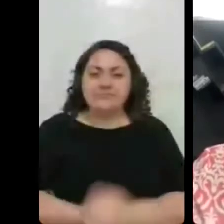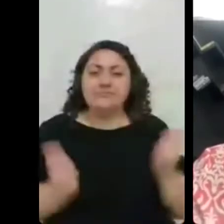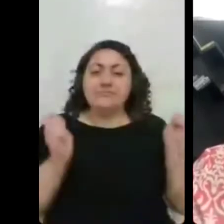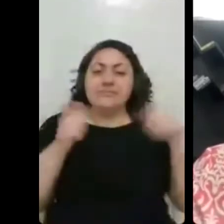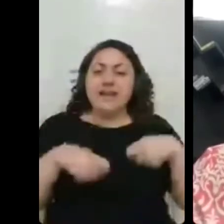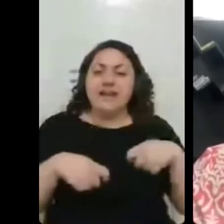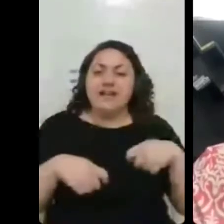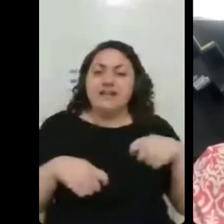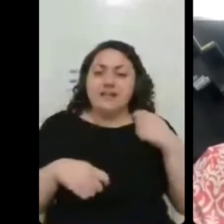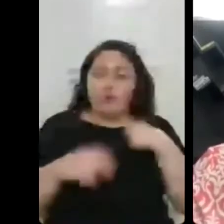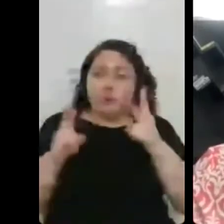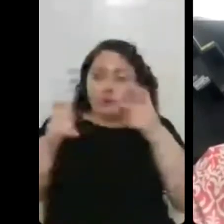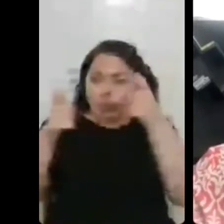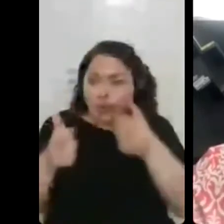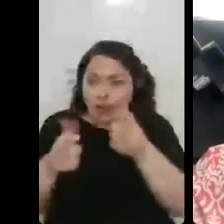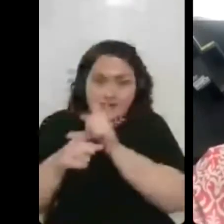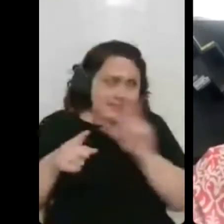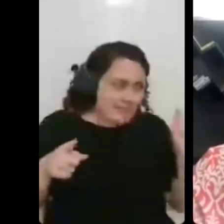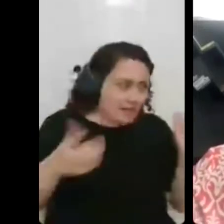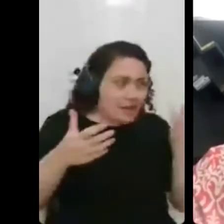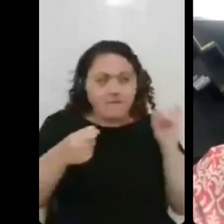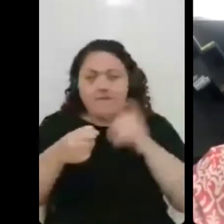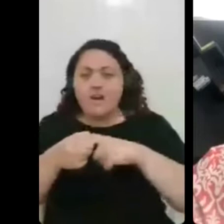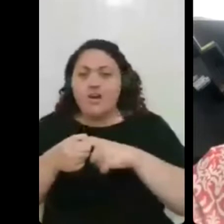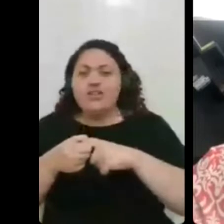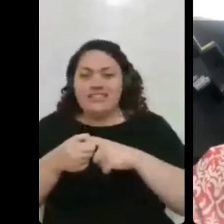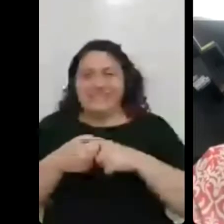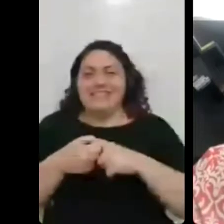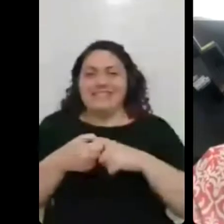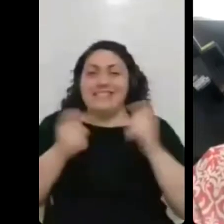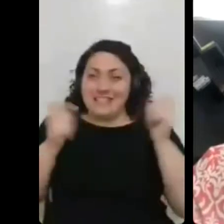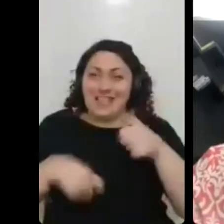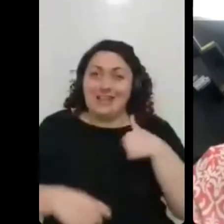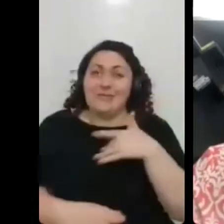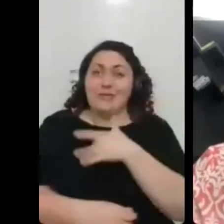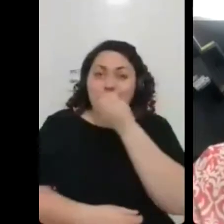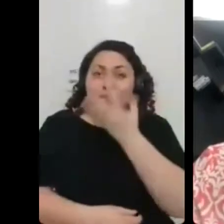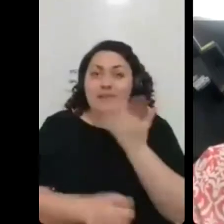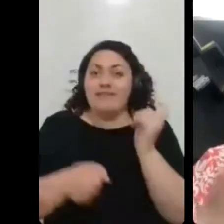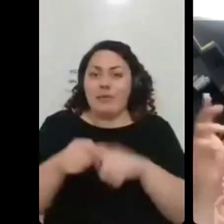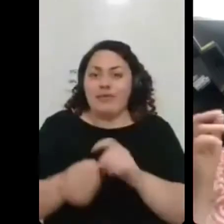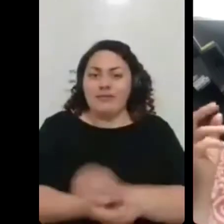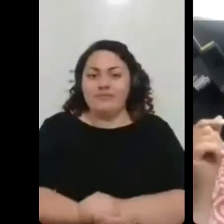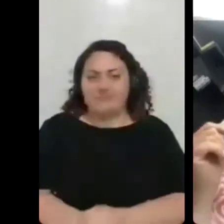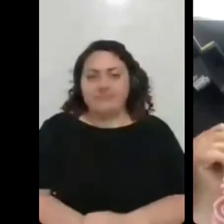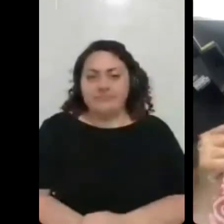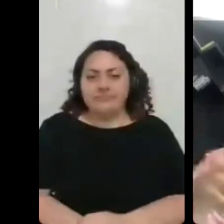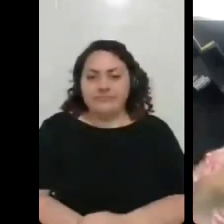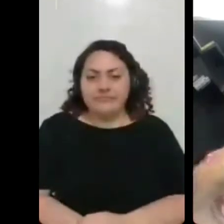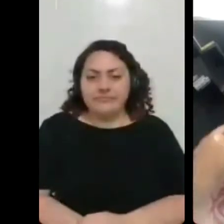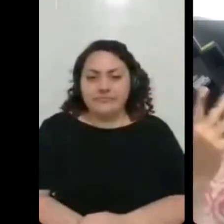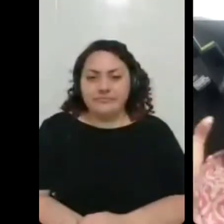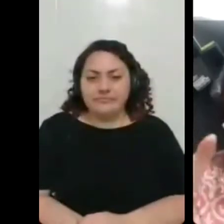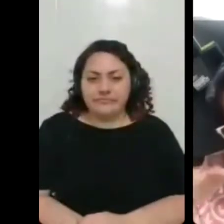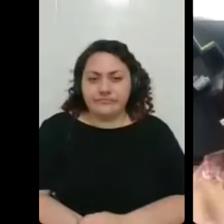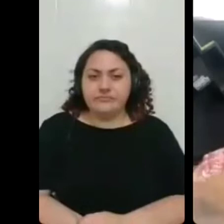e saber que tu que tu tá bem pra tá ali né claro que depois eu levei uma uma puxada de orelha